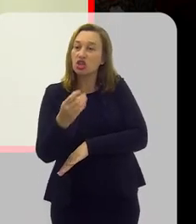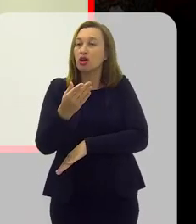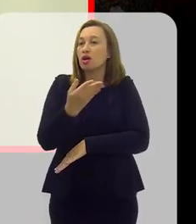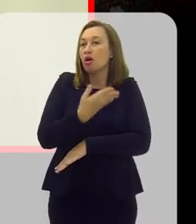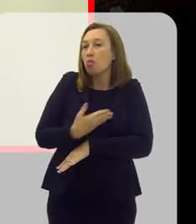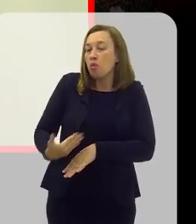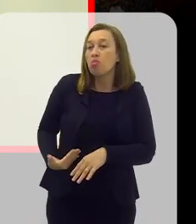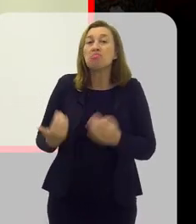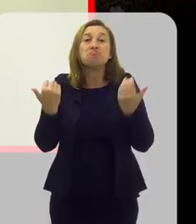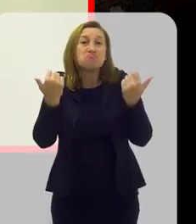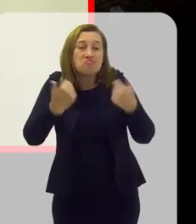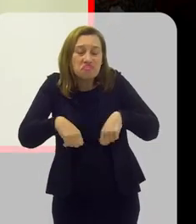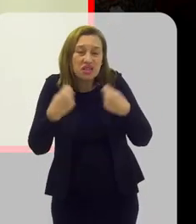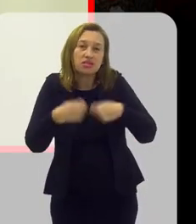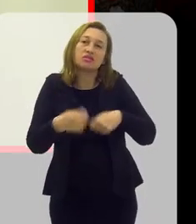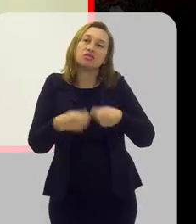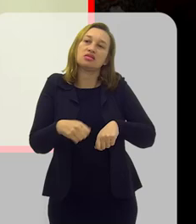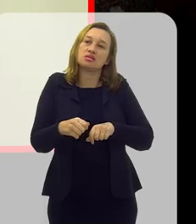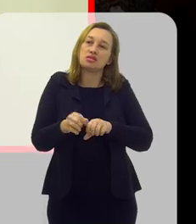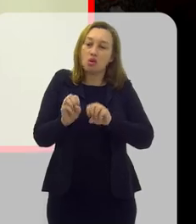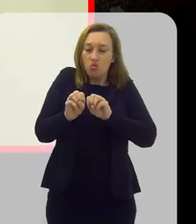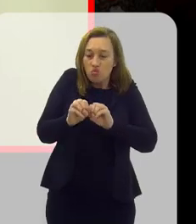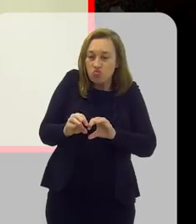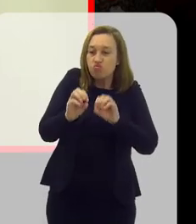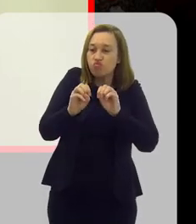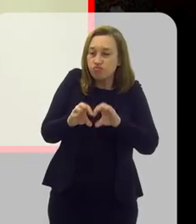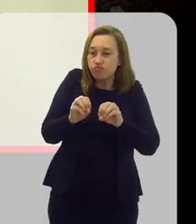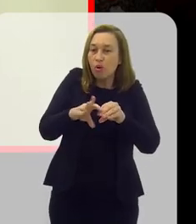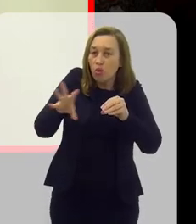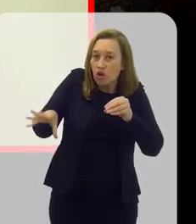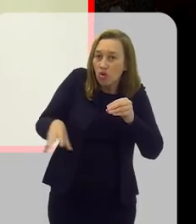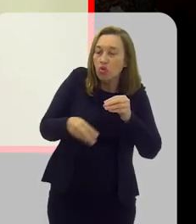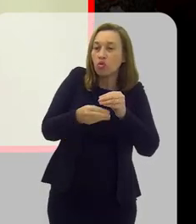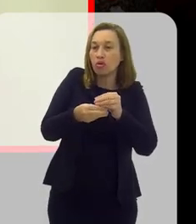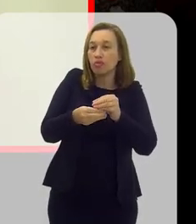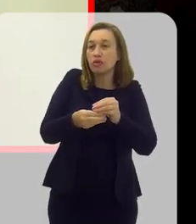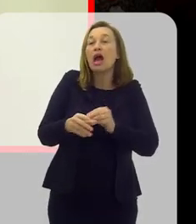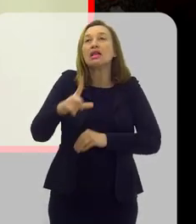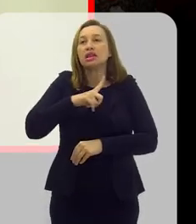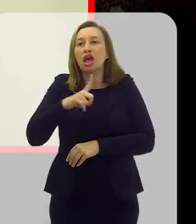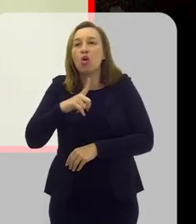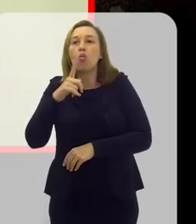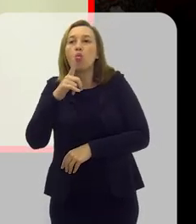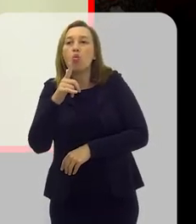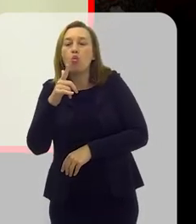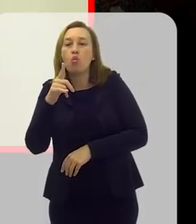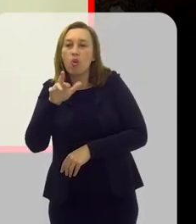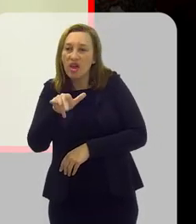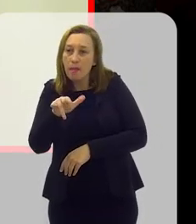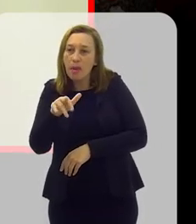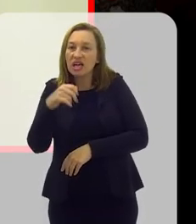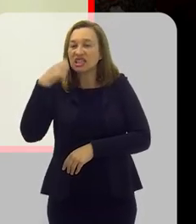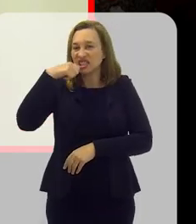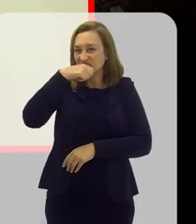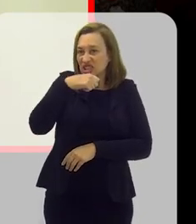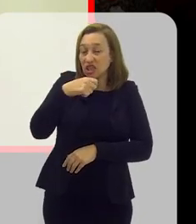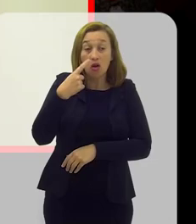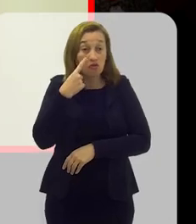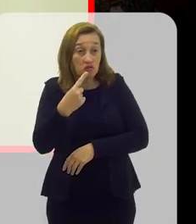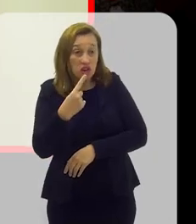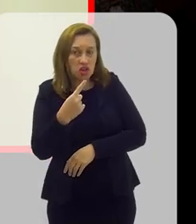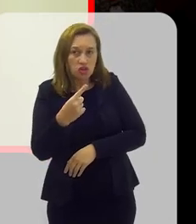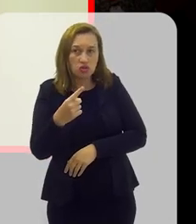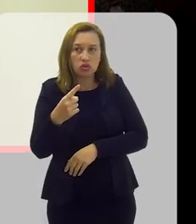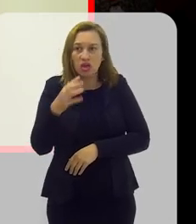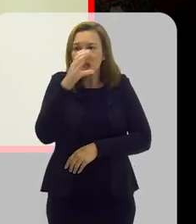públicas, isso precisa de ser feito, isso precisa de ser implementado. Eu tenho irmã dentista, eu vejo frequentemente